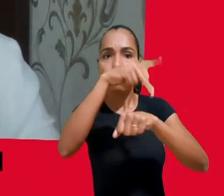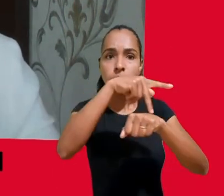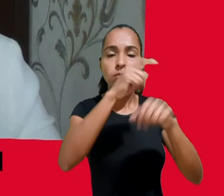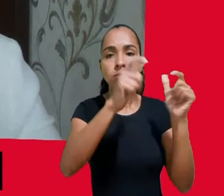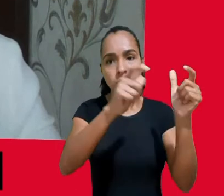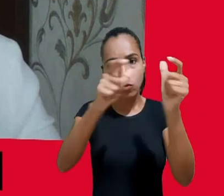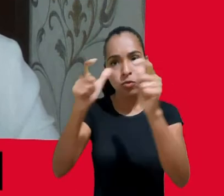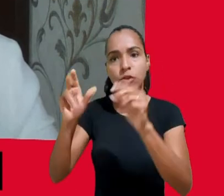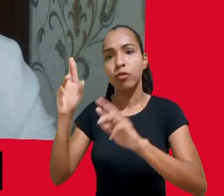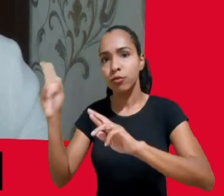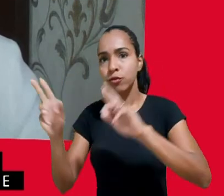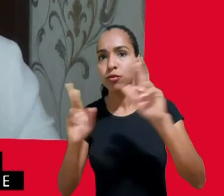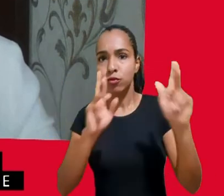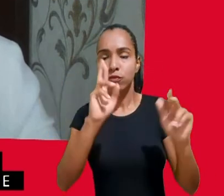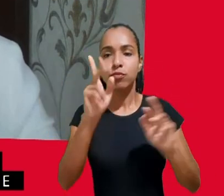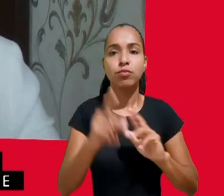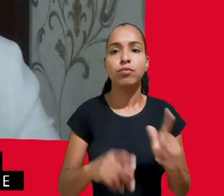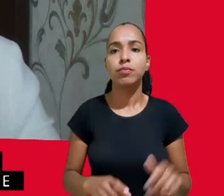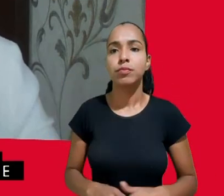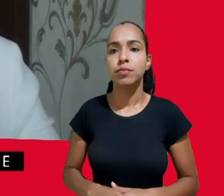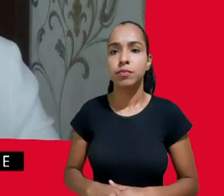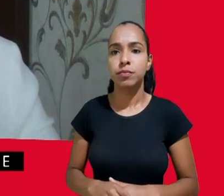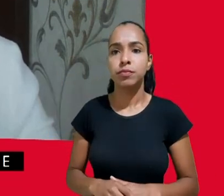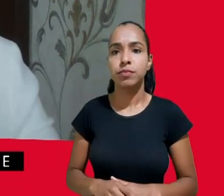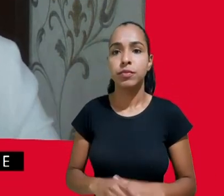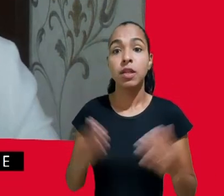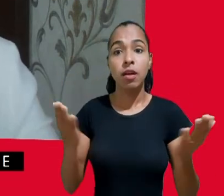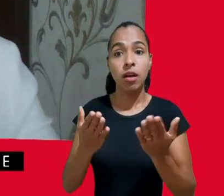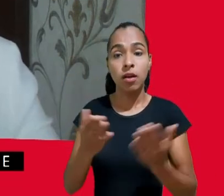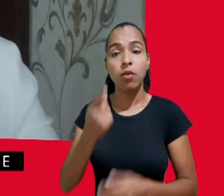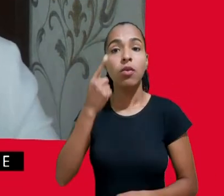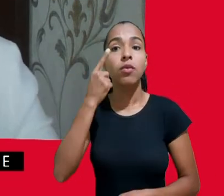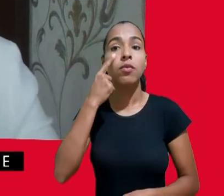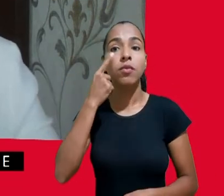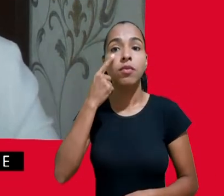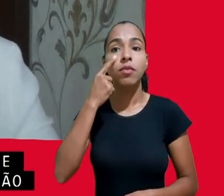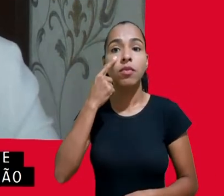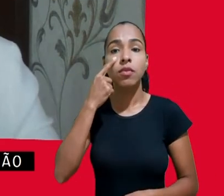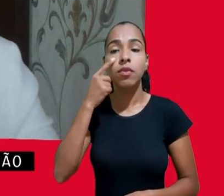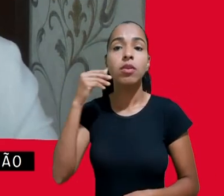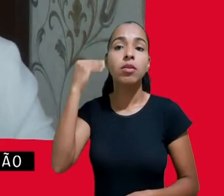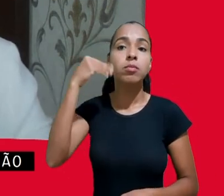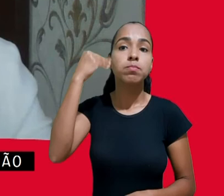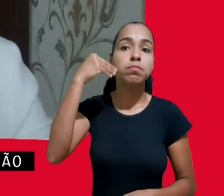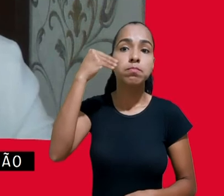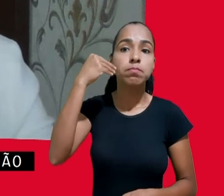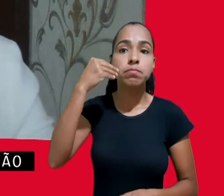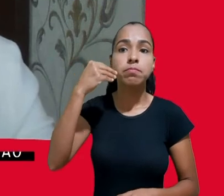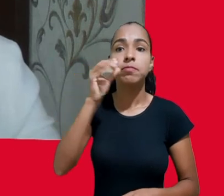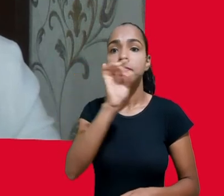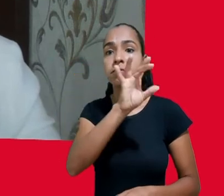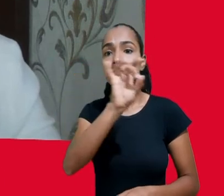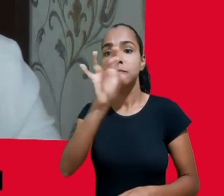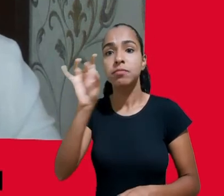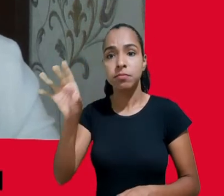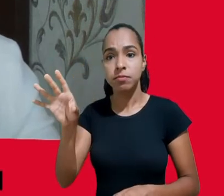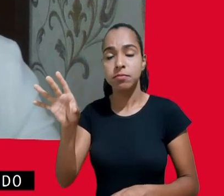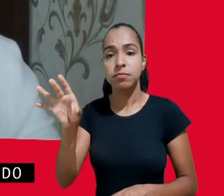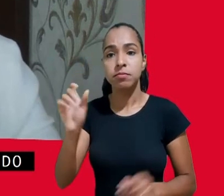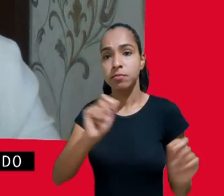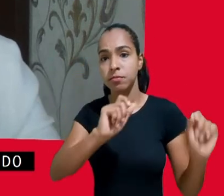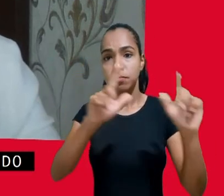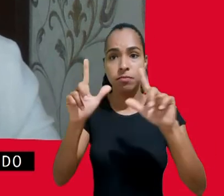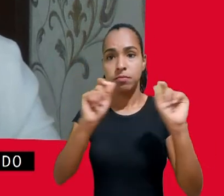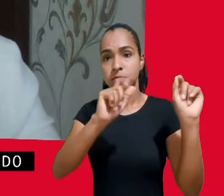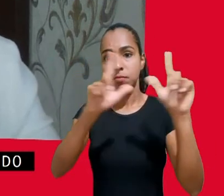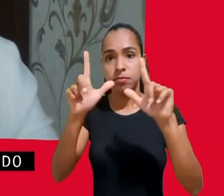vamos então assistir a uma versão editada desses depoimentos por conta do limite de tempo do nosso evento mas a versão completa e